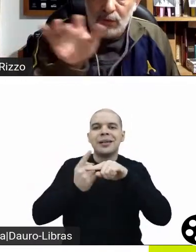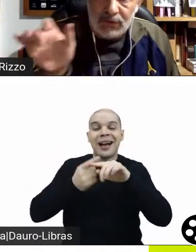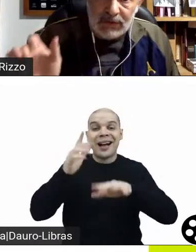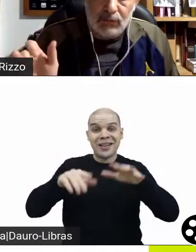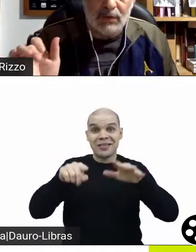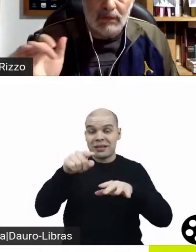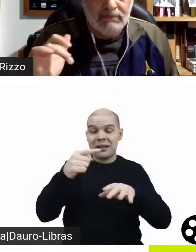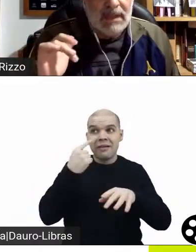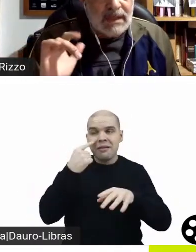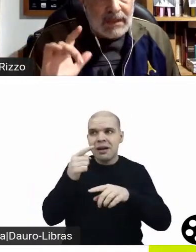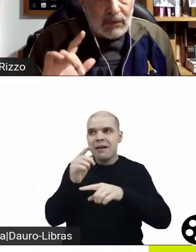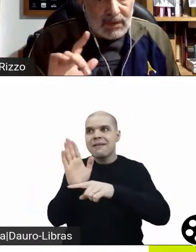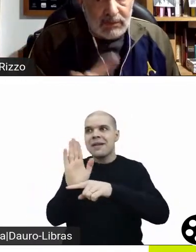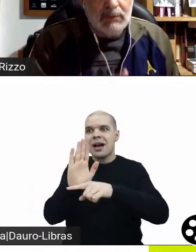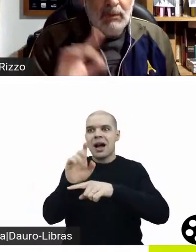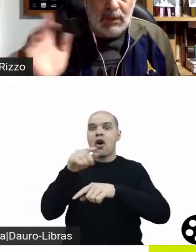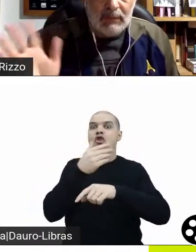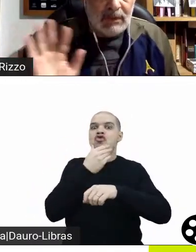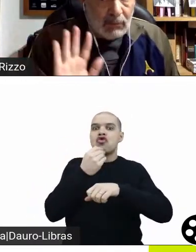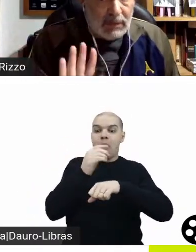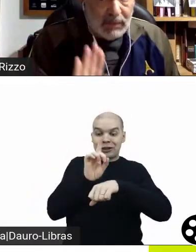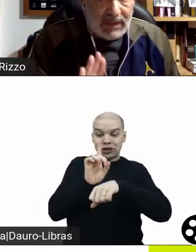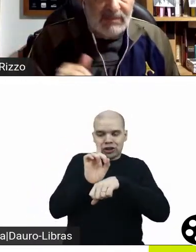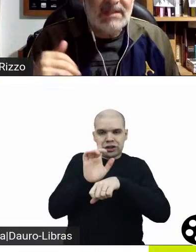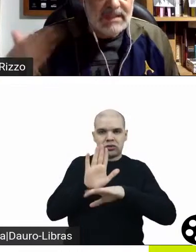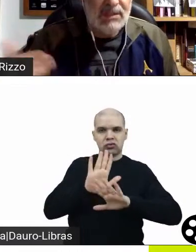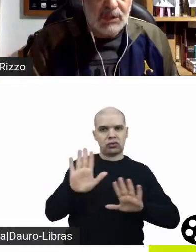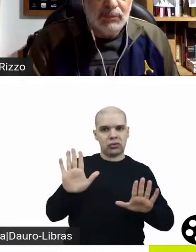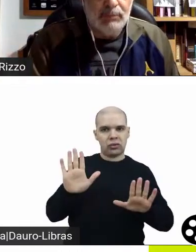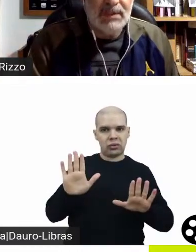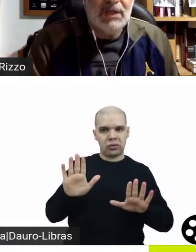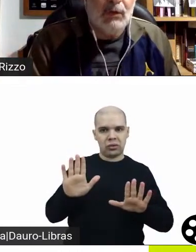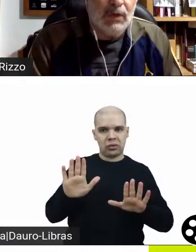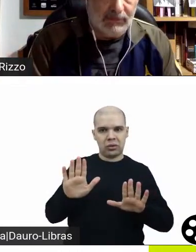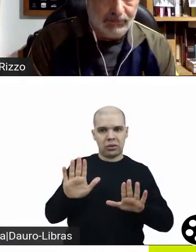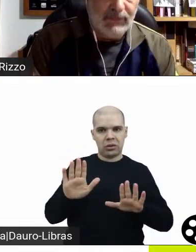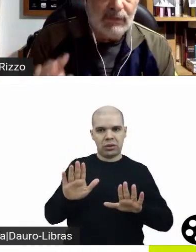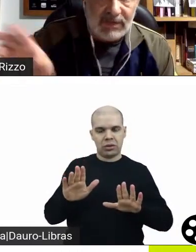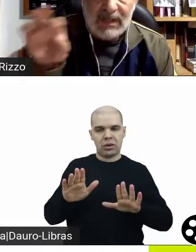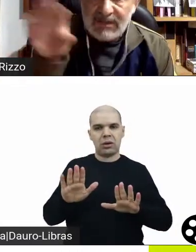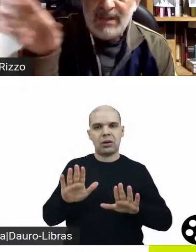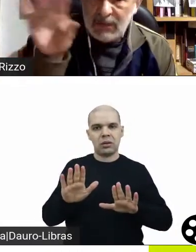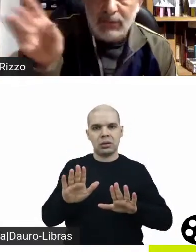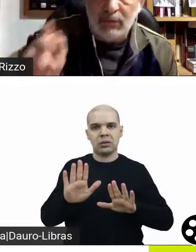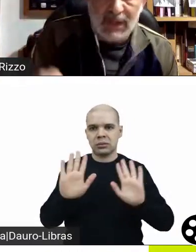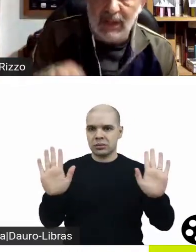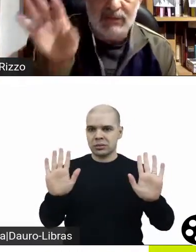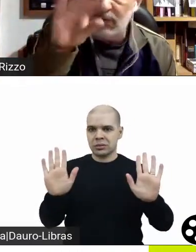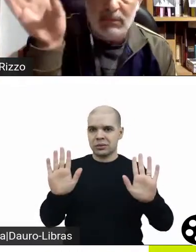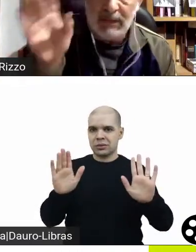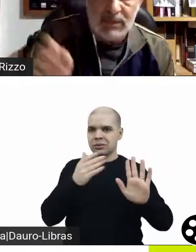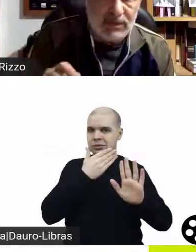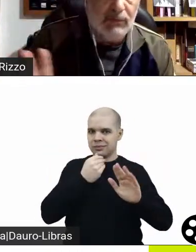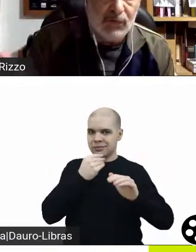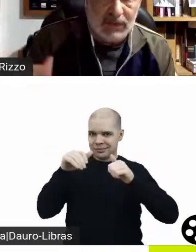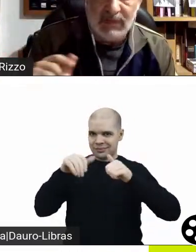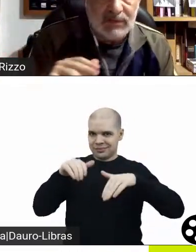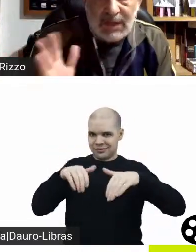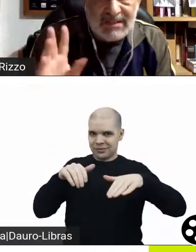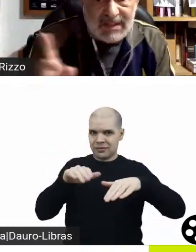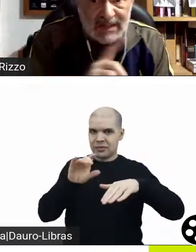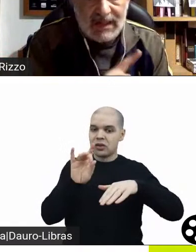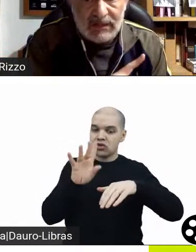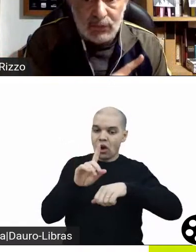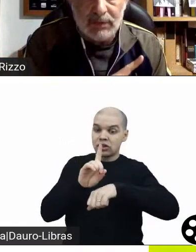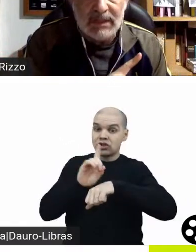filme é do diretor. O casamento do meu melhor amigo me parece é dirigido por PJ Hogan, talvez ele assine o filme ali, a film by PJ, eu não sei,